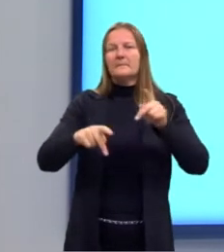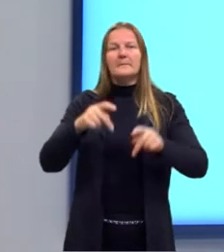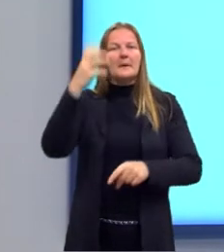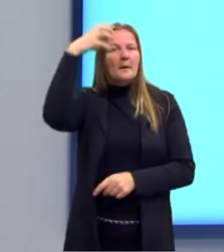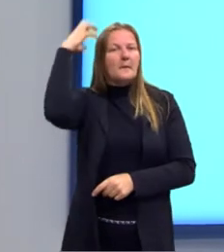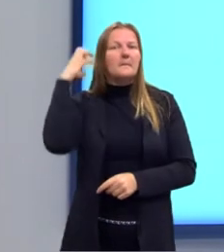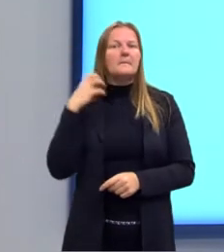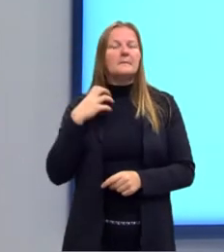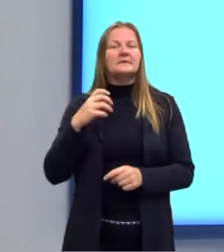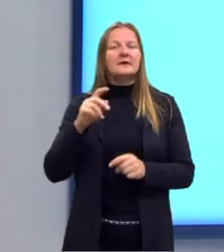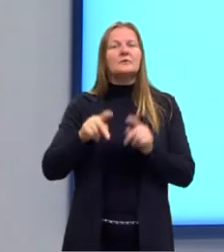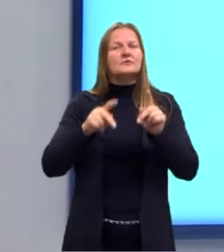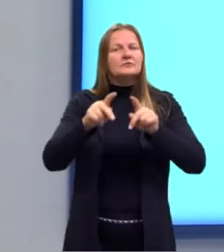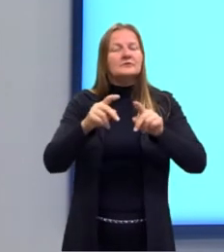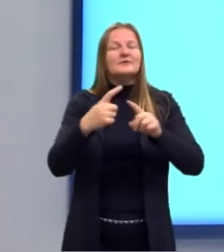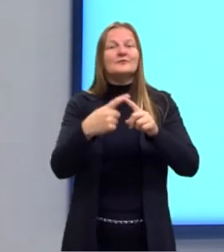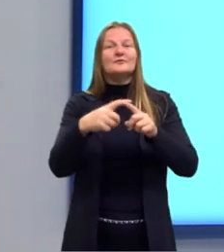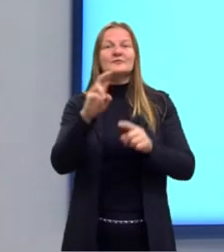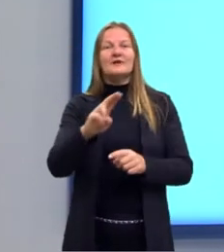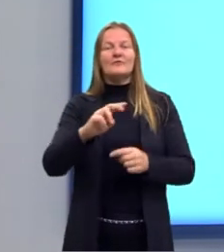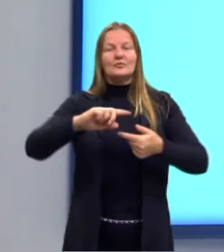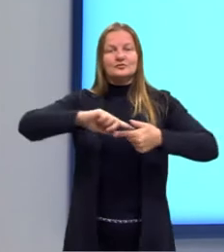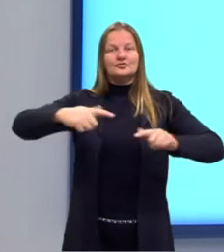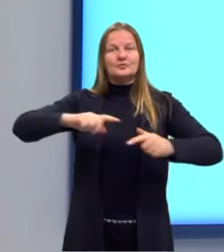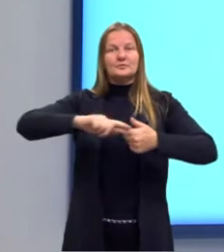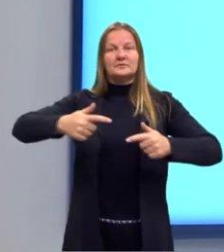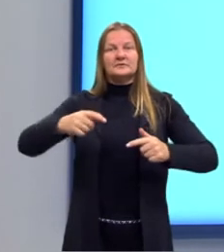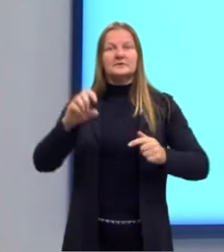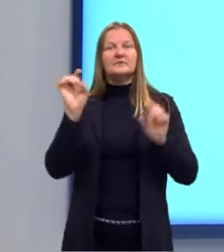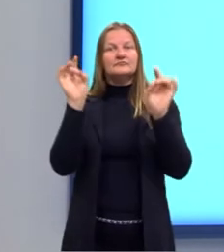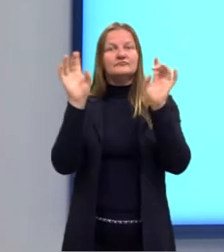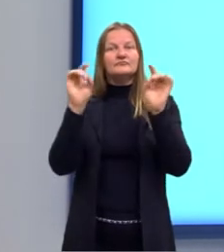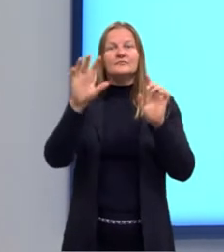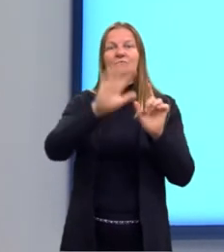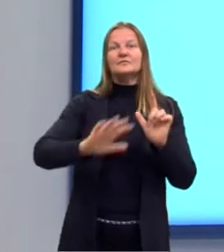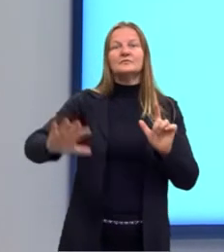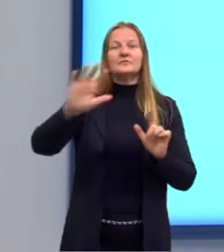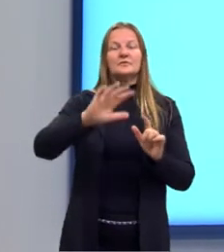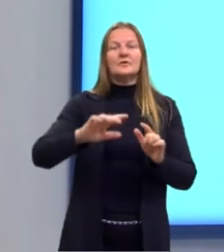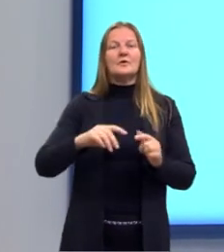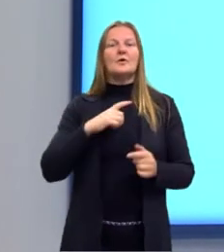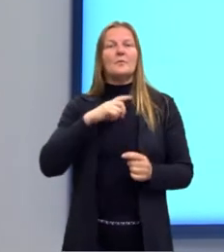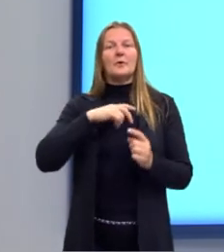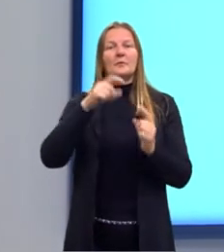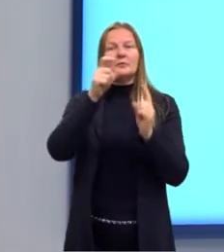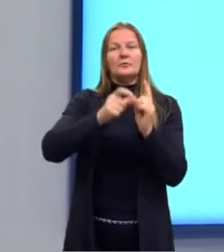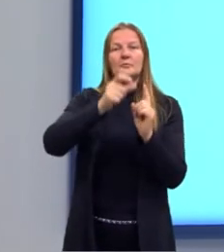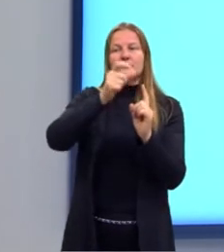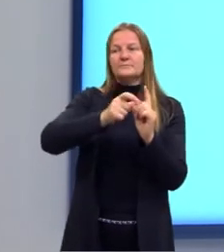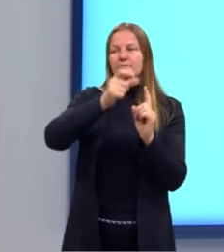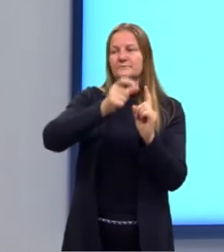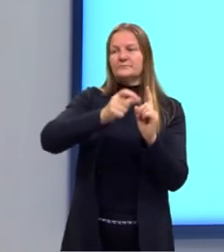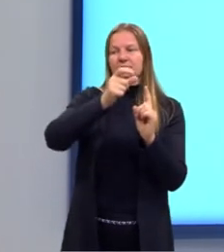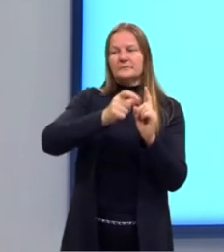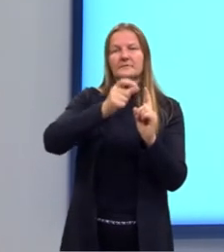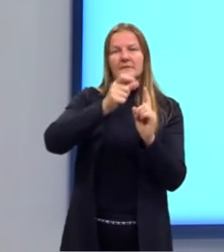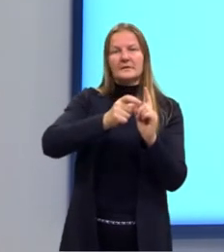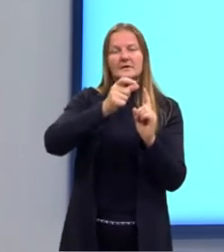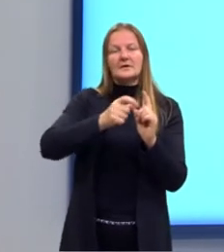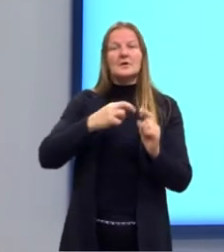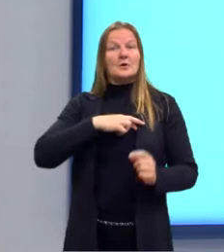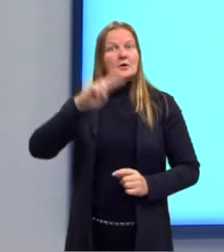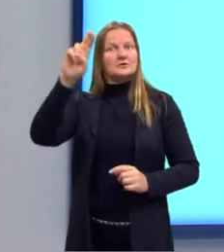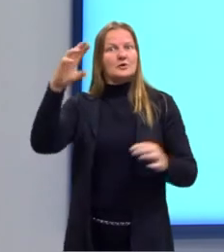associavam o estudo da geometria espacial ao estudo da metafísica e da religião devido às